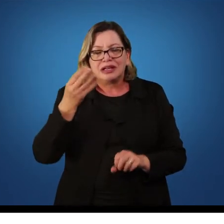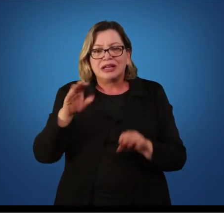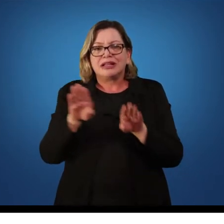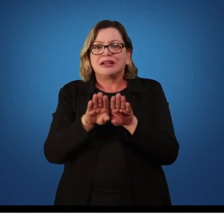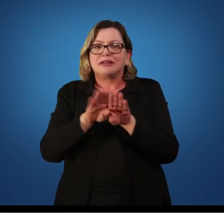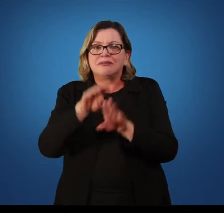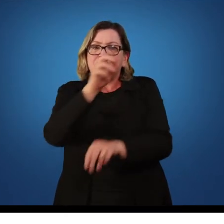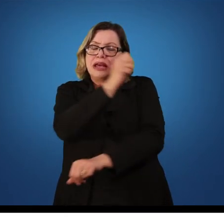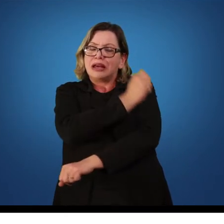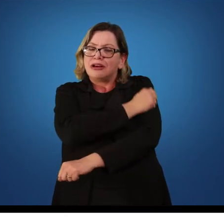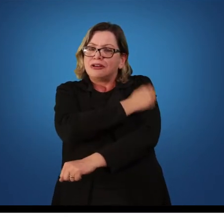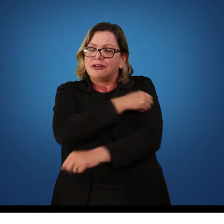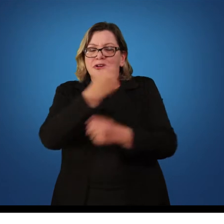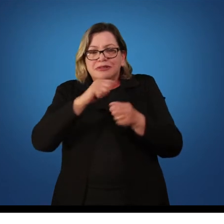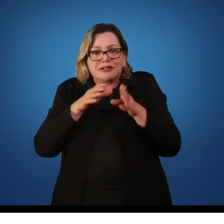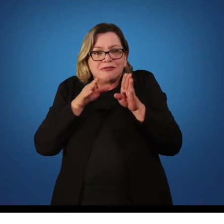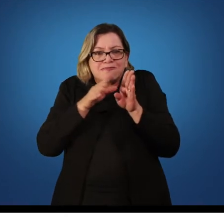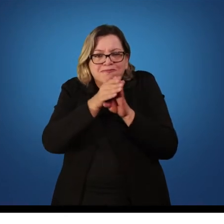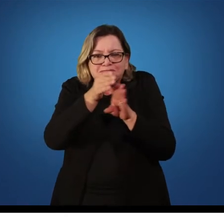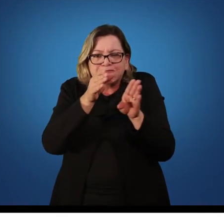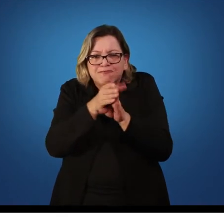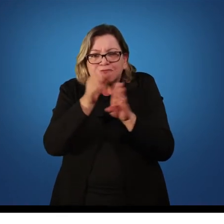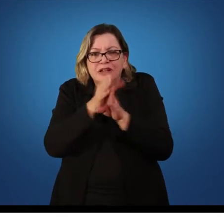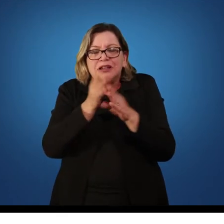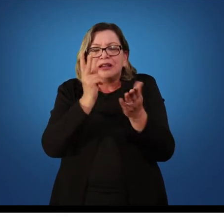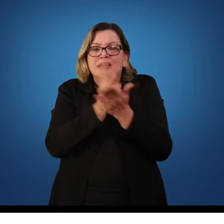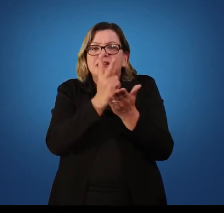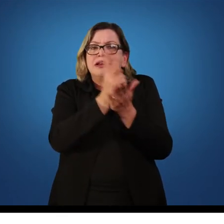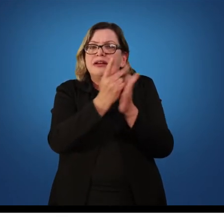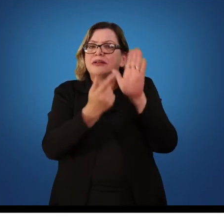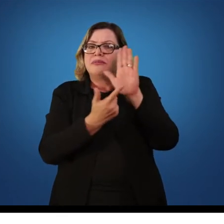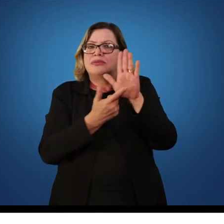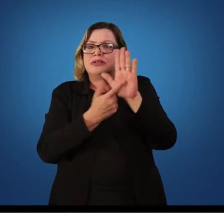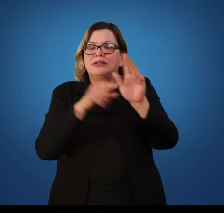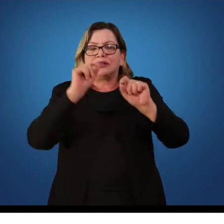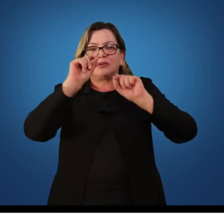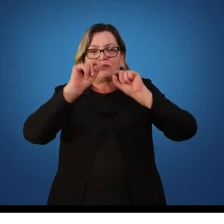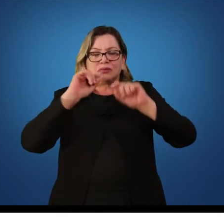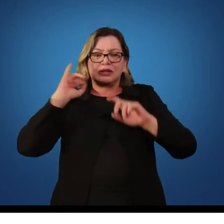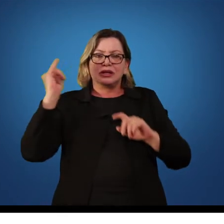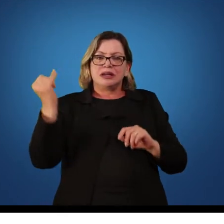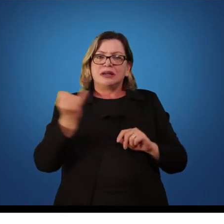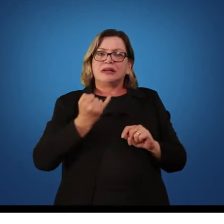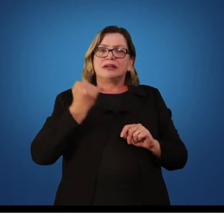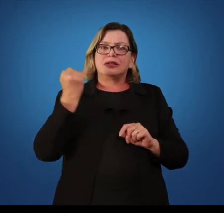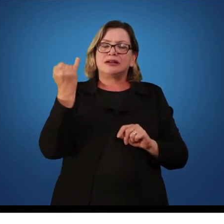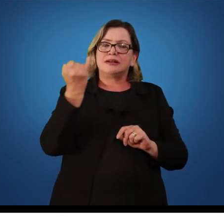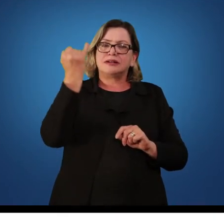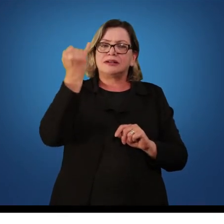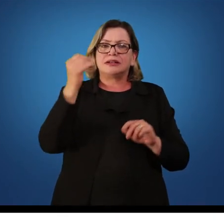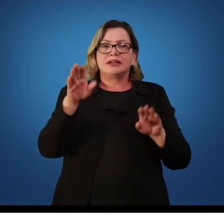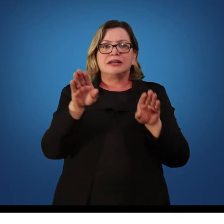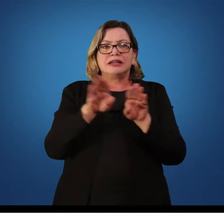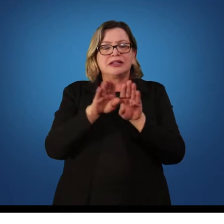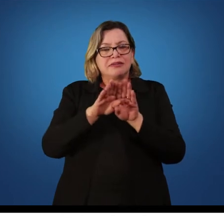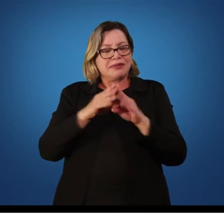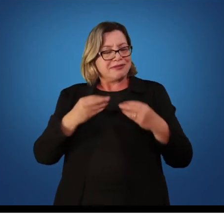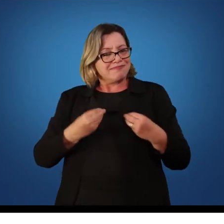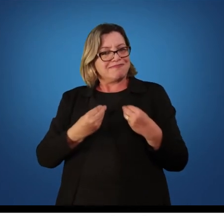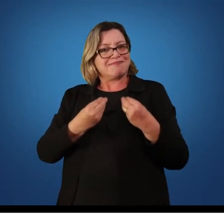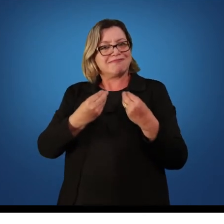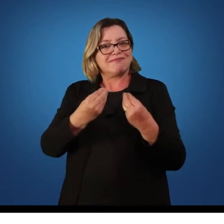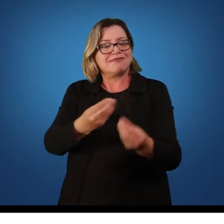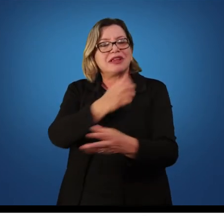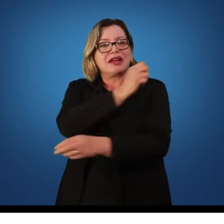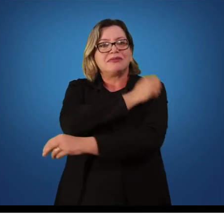precisa de orientação indicando quais sinais são mais importantes e propiciar ao aprendiz